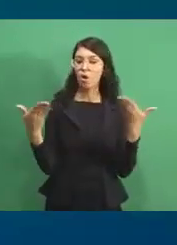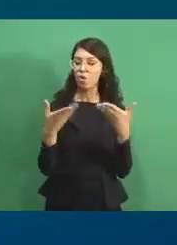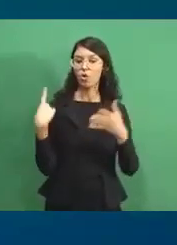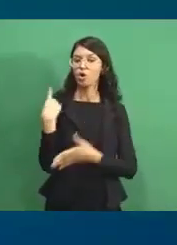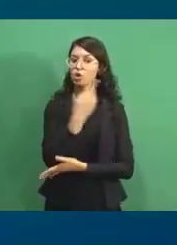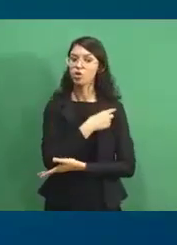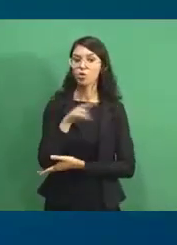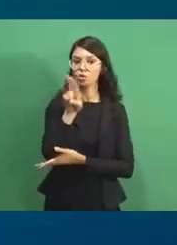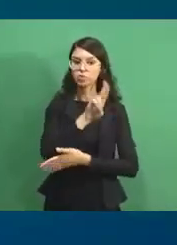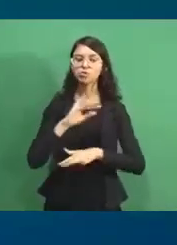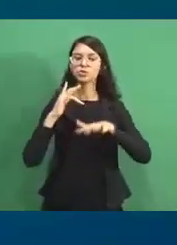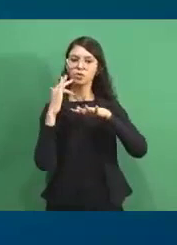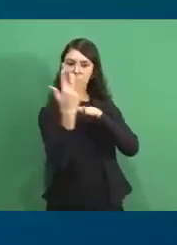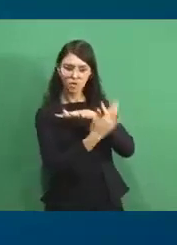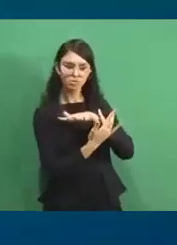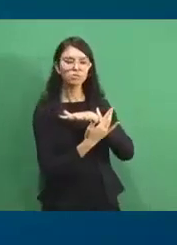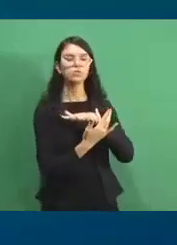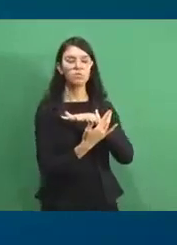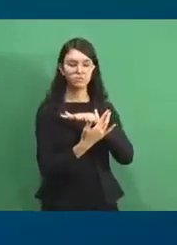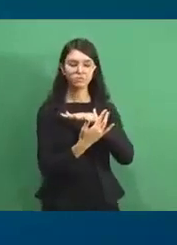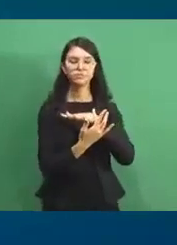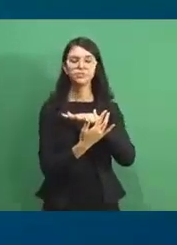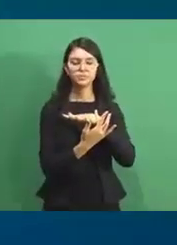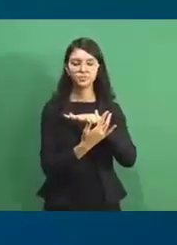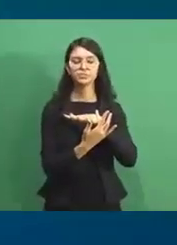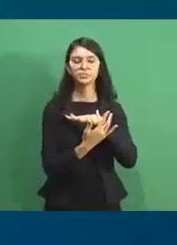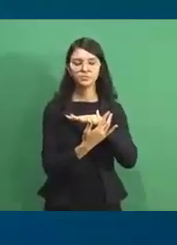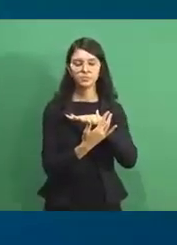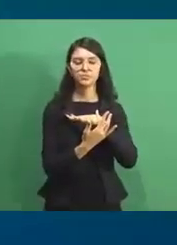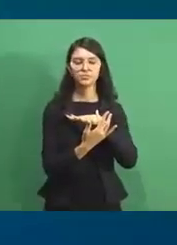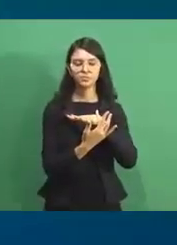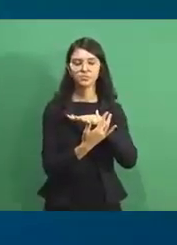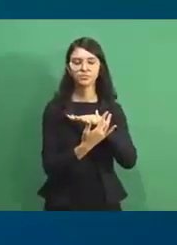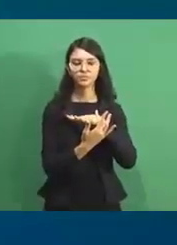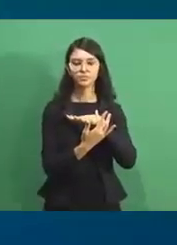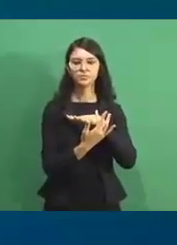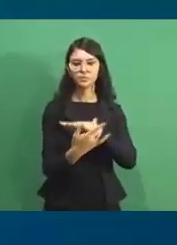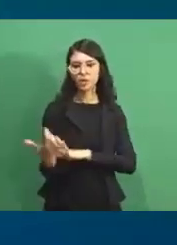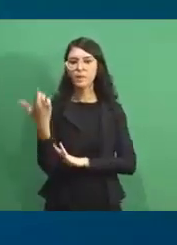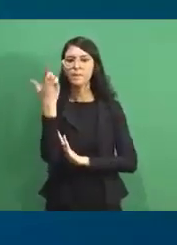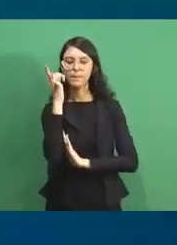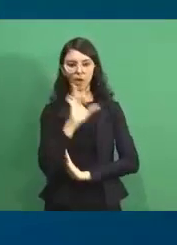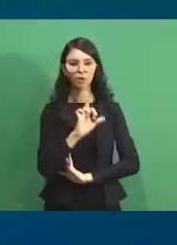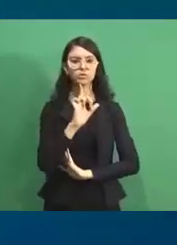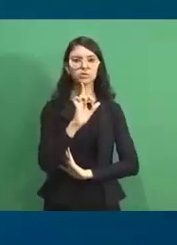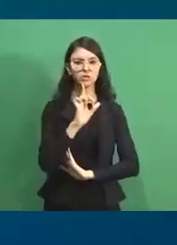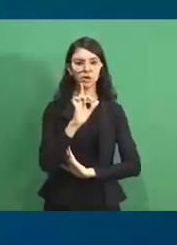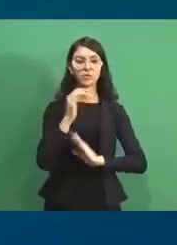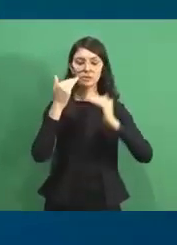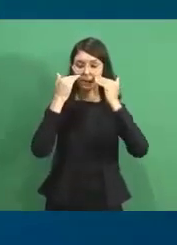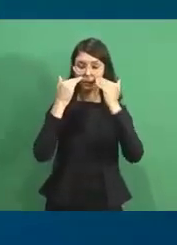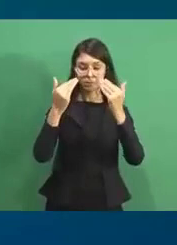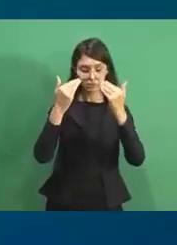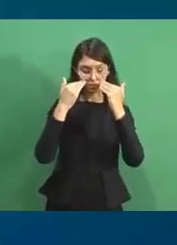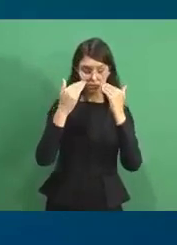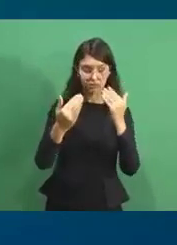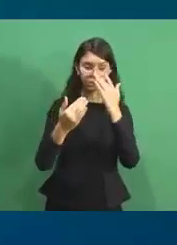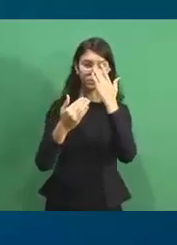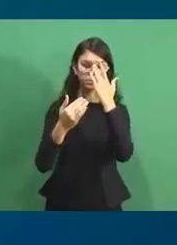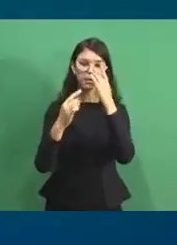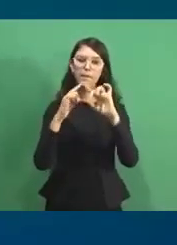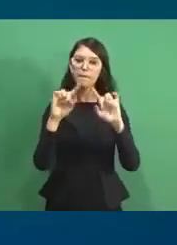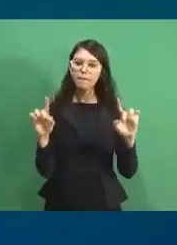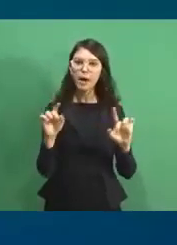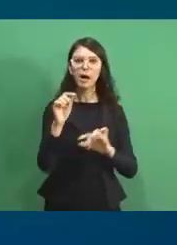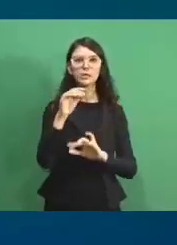está utilizando as redes sociais para fazer essa apresentação, mas,